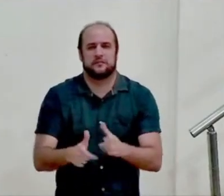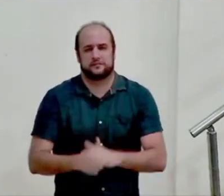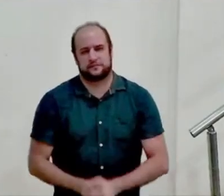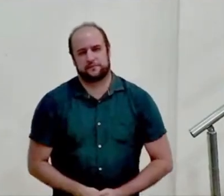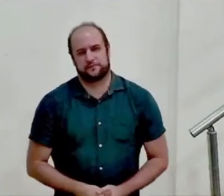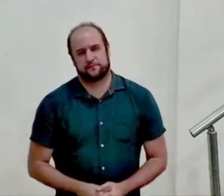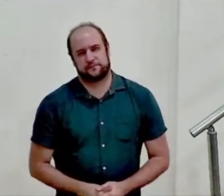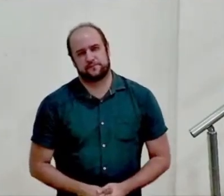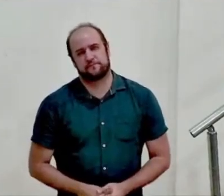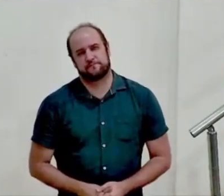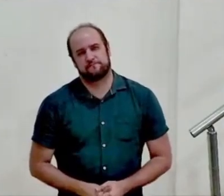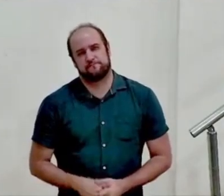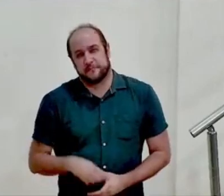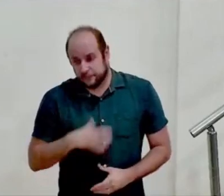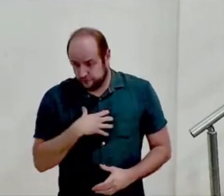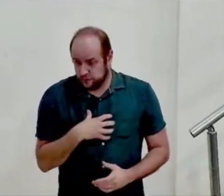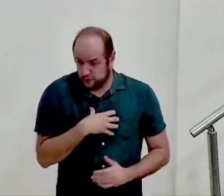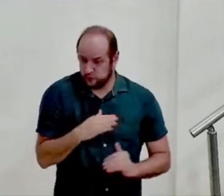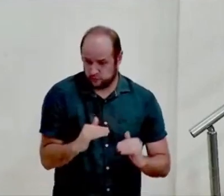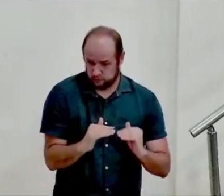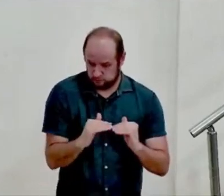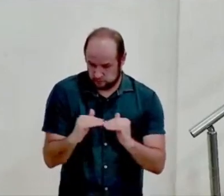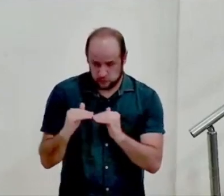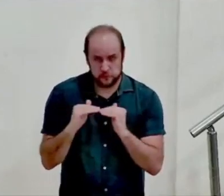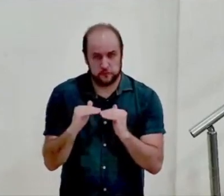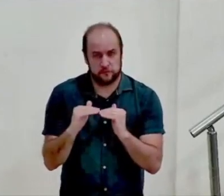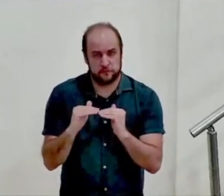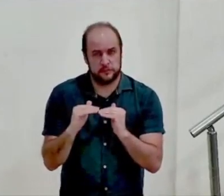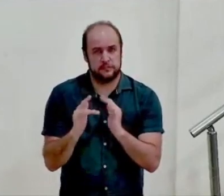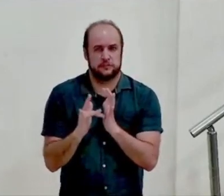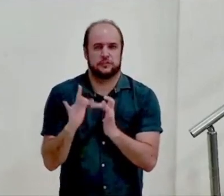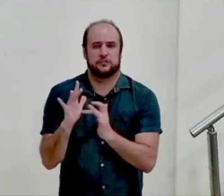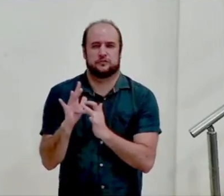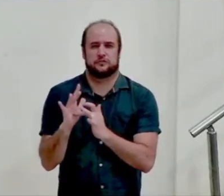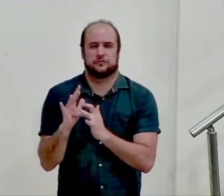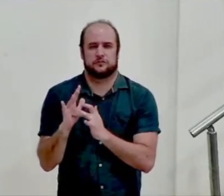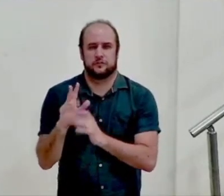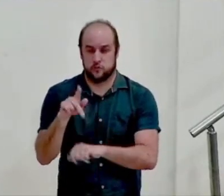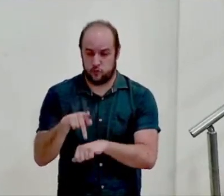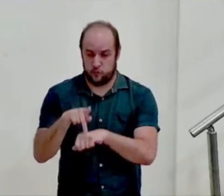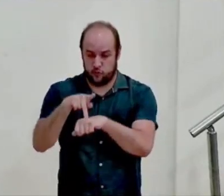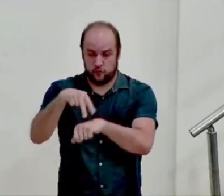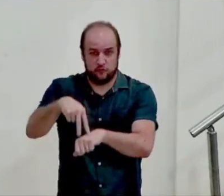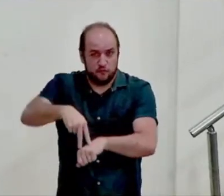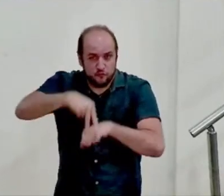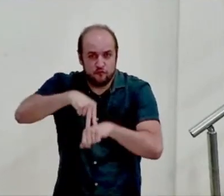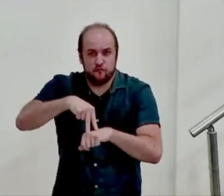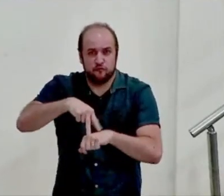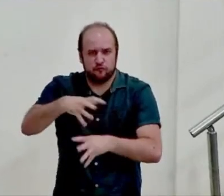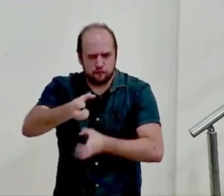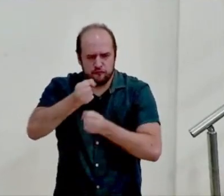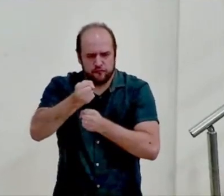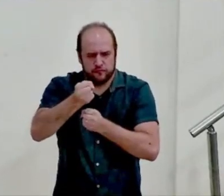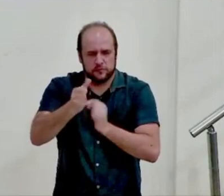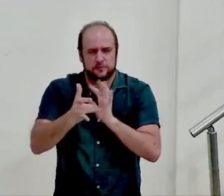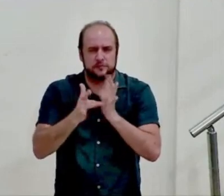essa estabilidade está em Cristo na rocha sólida que é Jesus